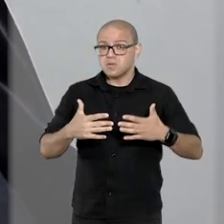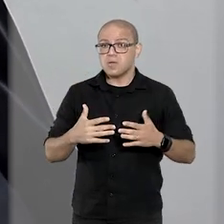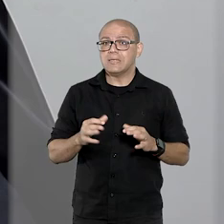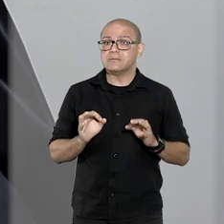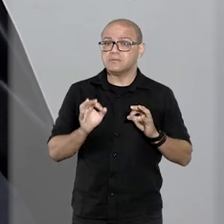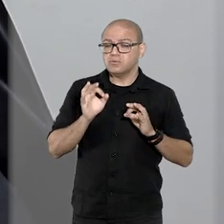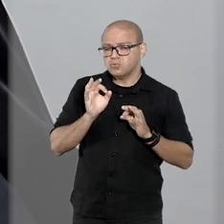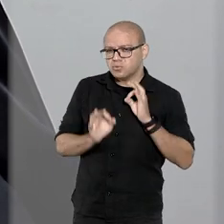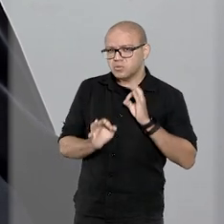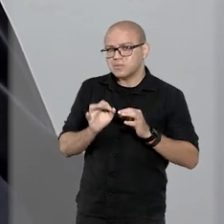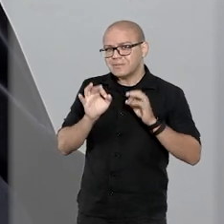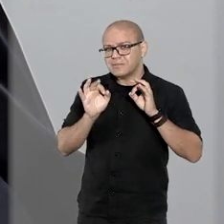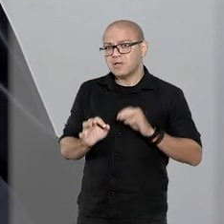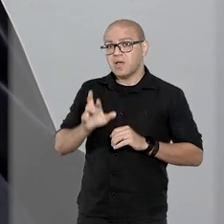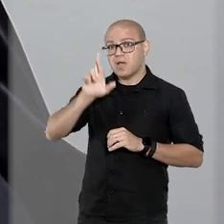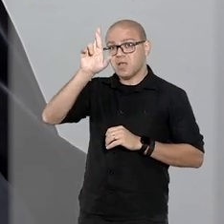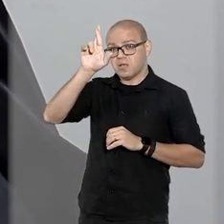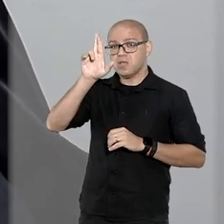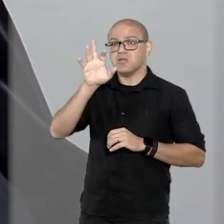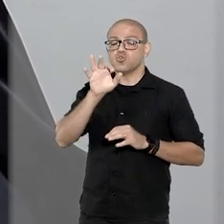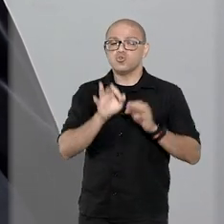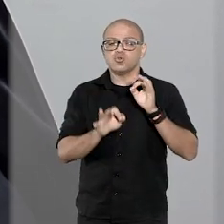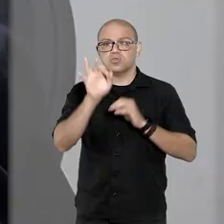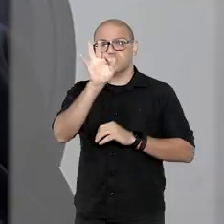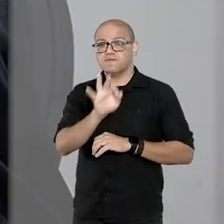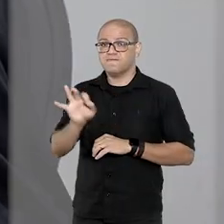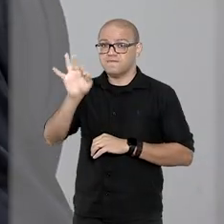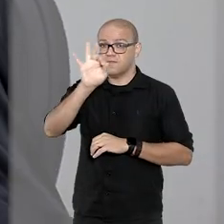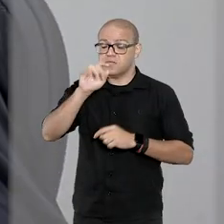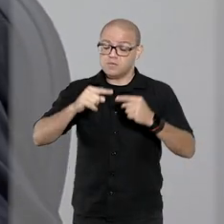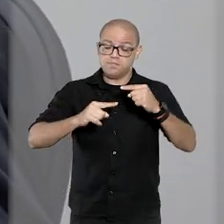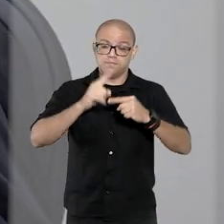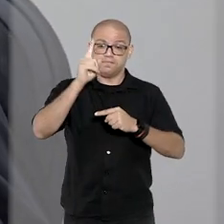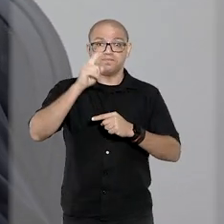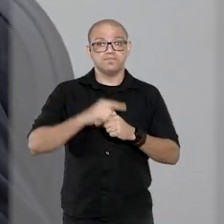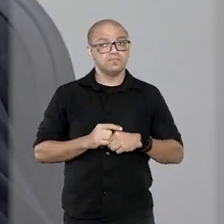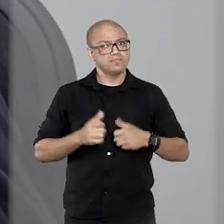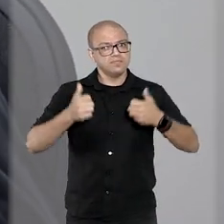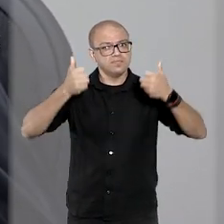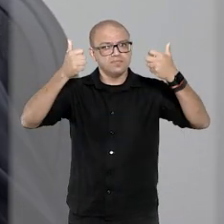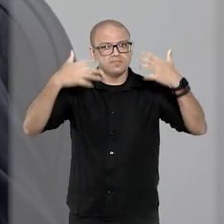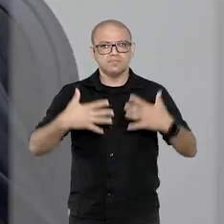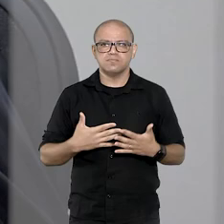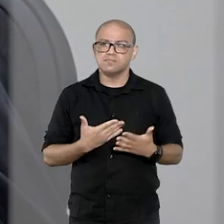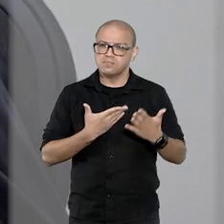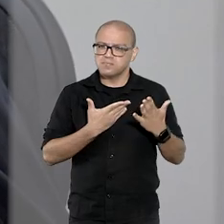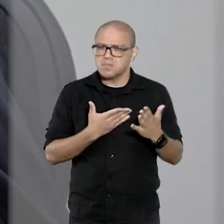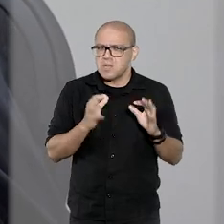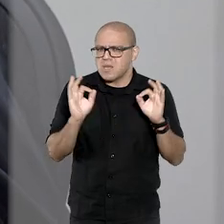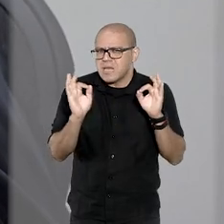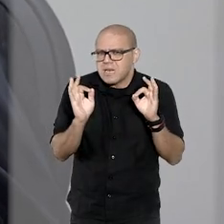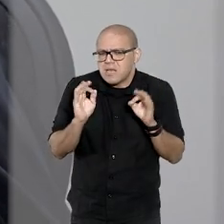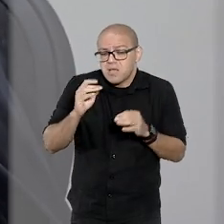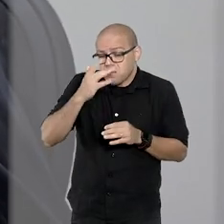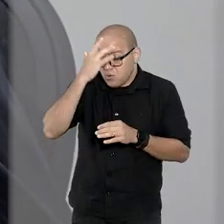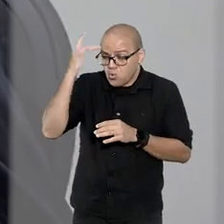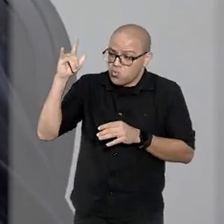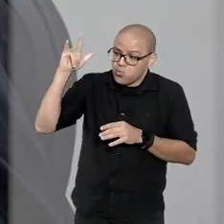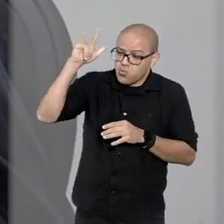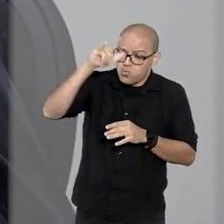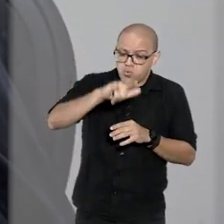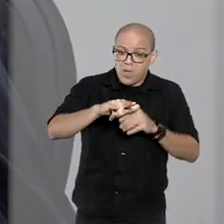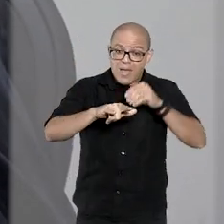justificar a competência da Justiça Federal. Ele destacou que os autos indicam que nenhum dos ocupantes do avião